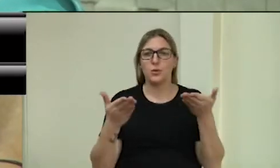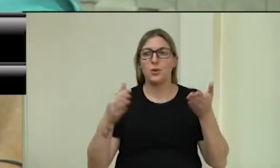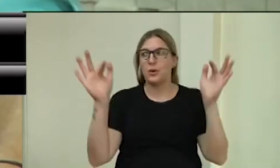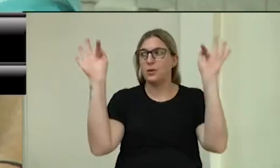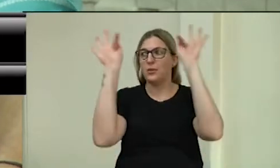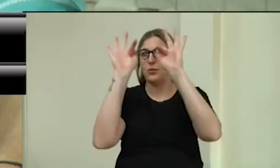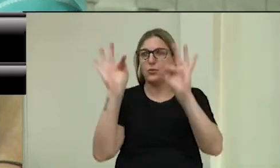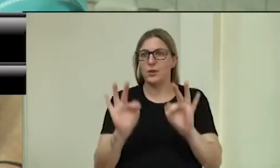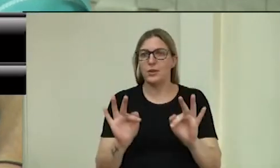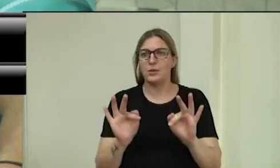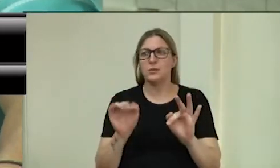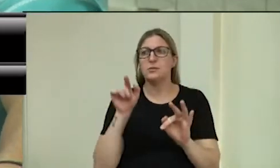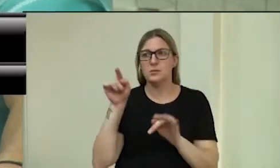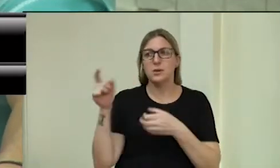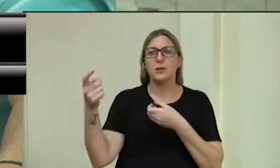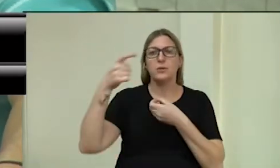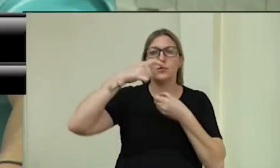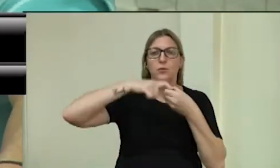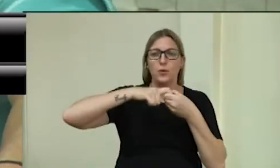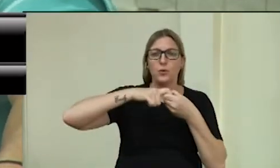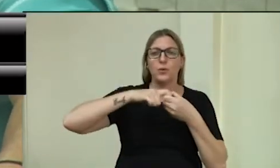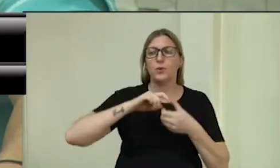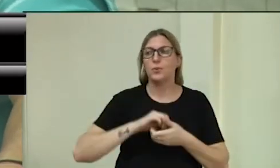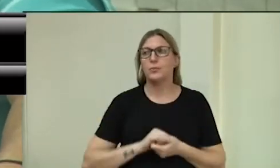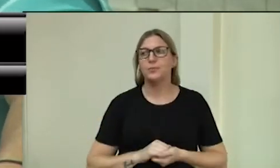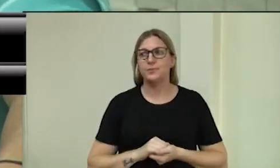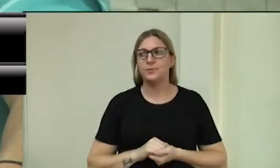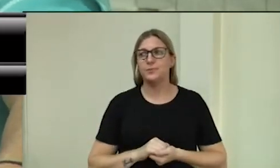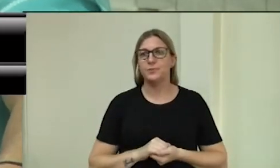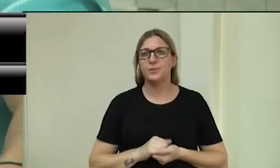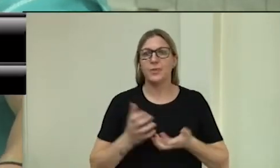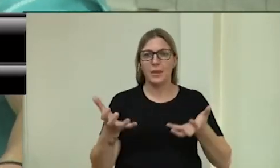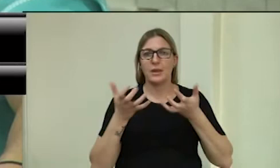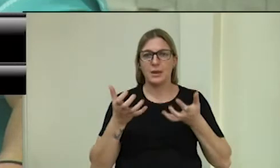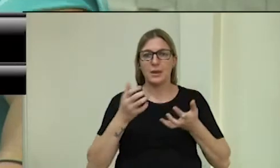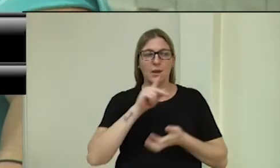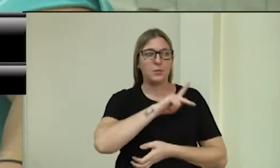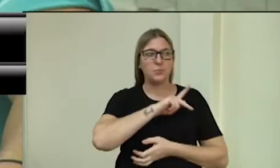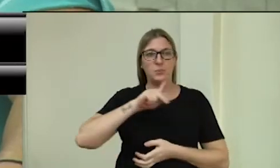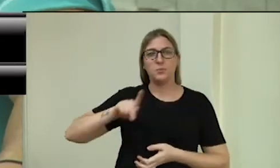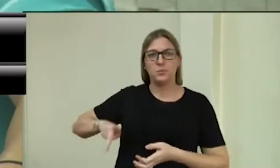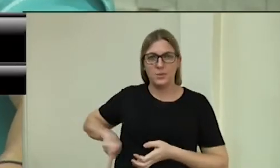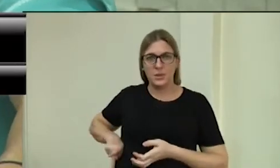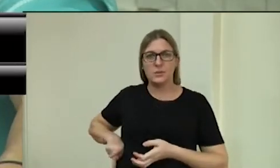estar com o retorno aí. Eu quero aqui, senhora presidenta,